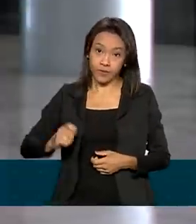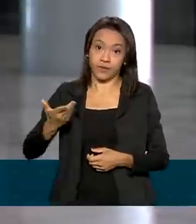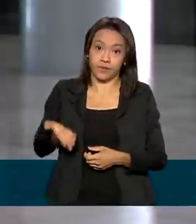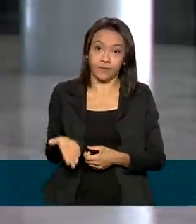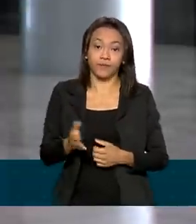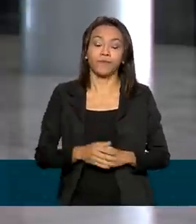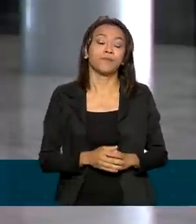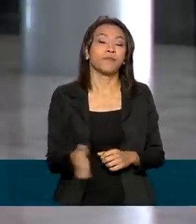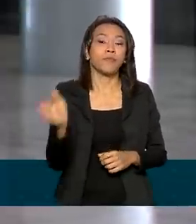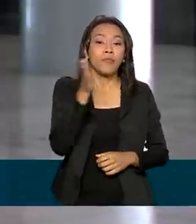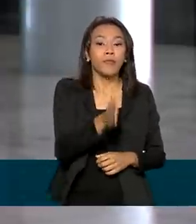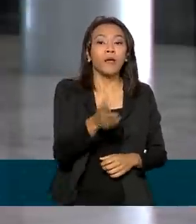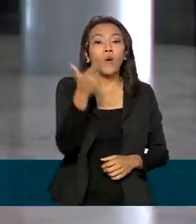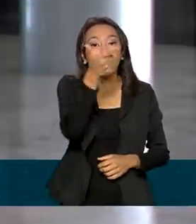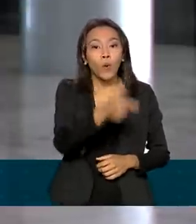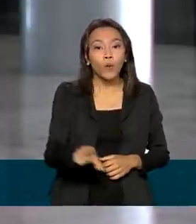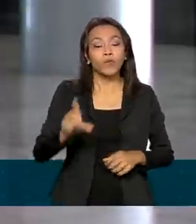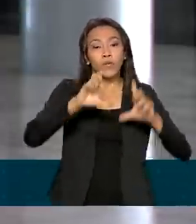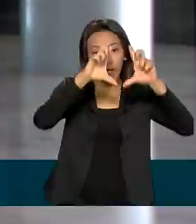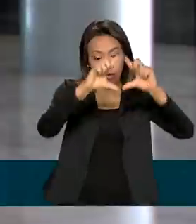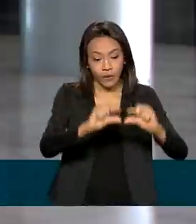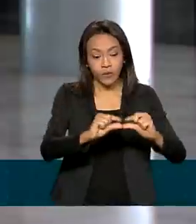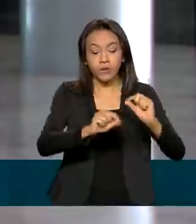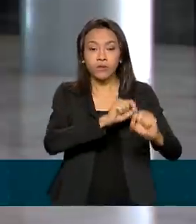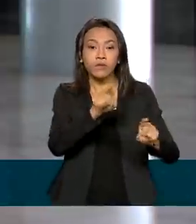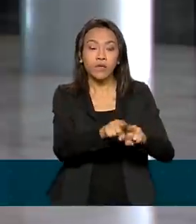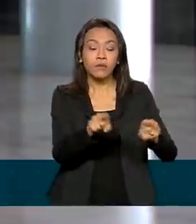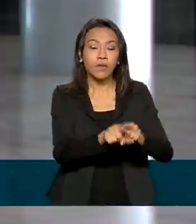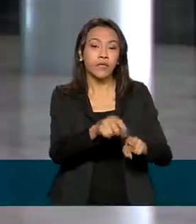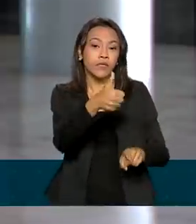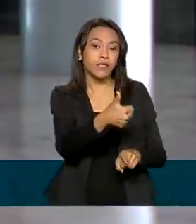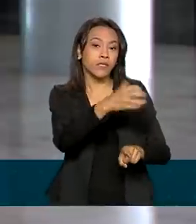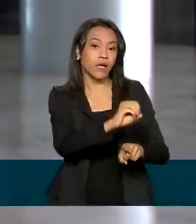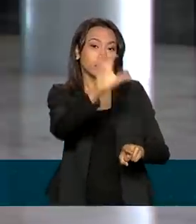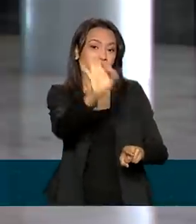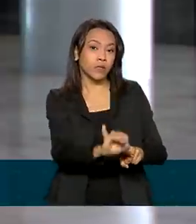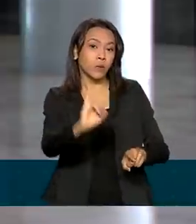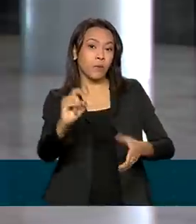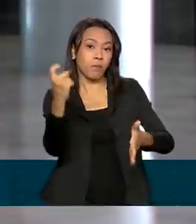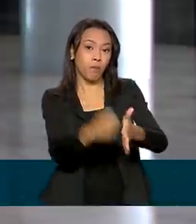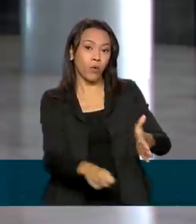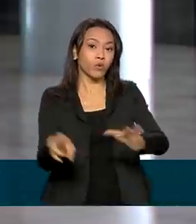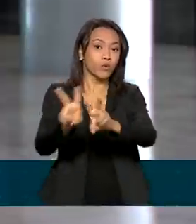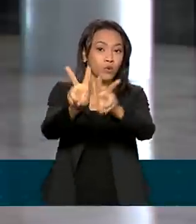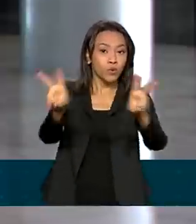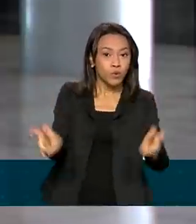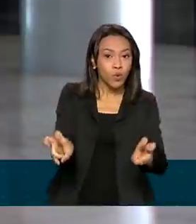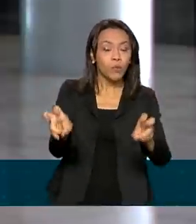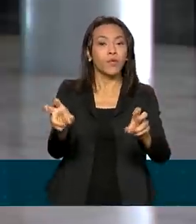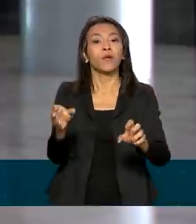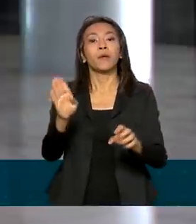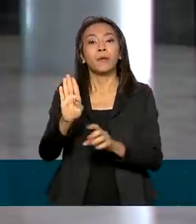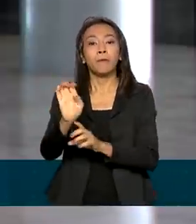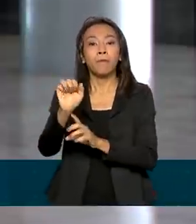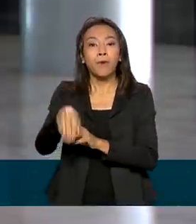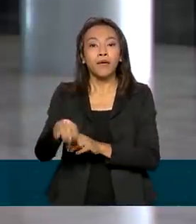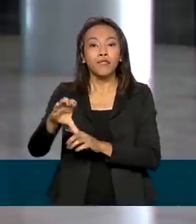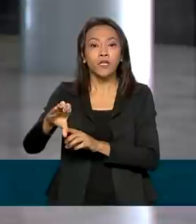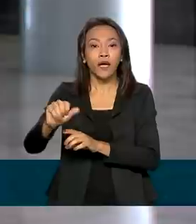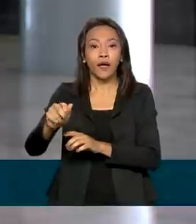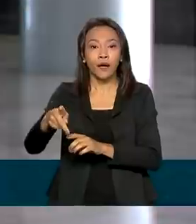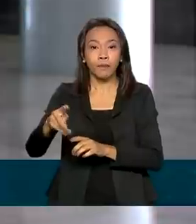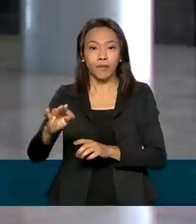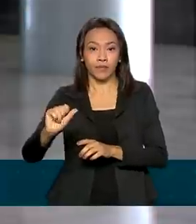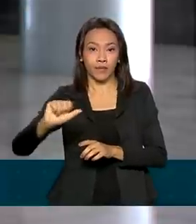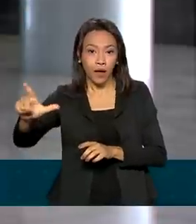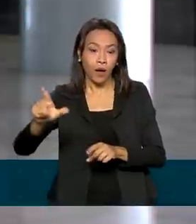disso, o Comitê aprovou outra redução de 10% do imposto de importação sobre bens de capital e bens de informática